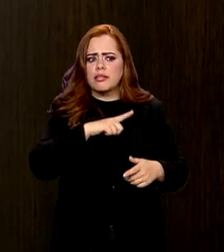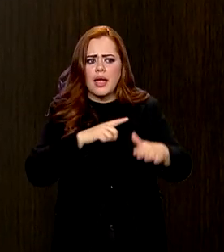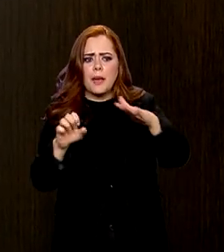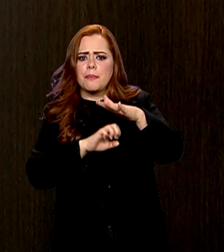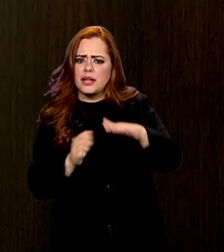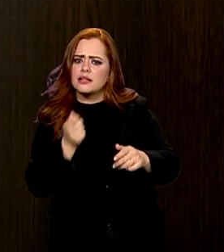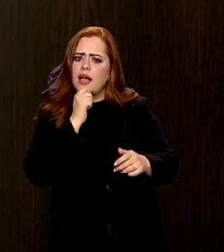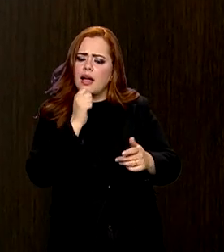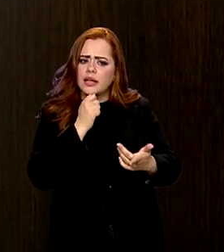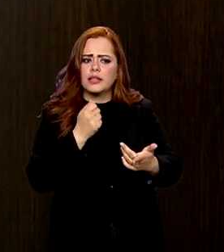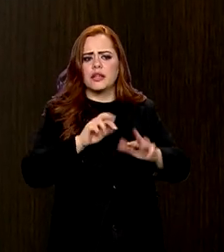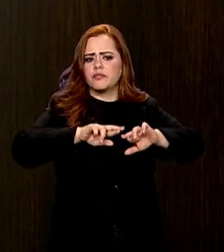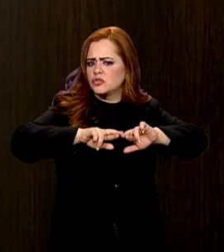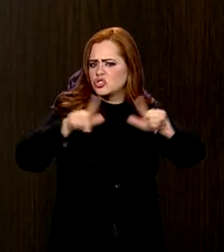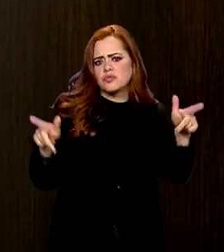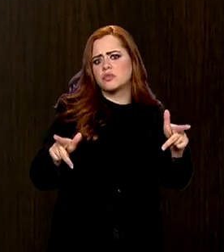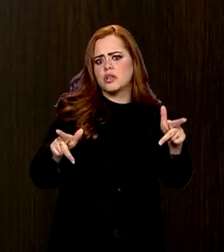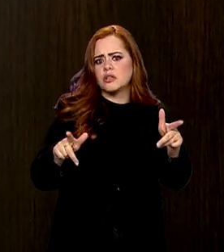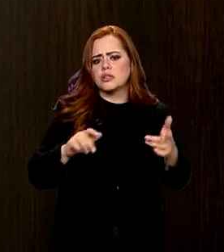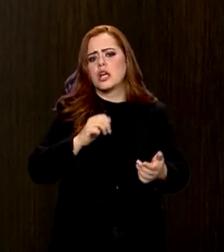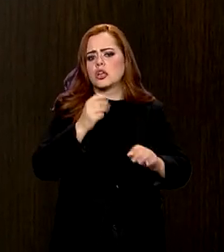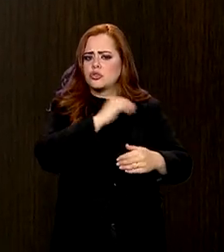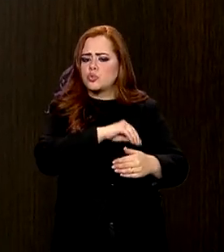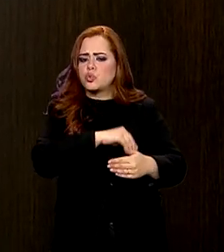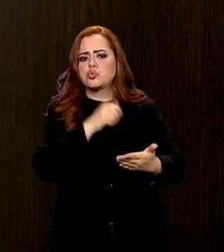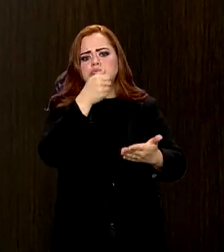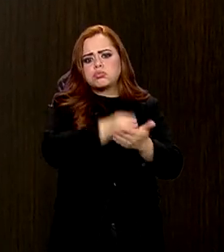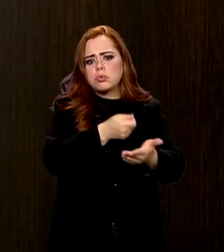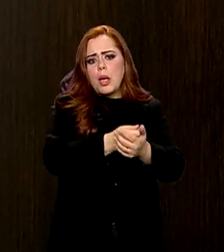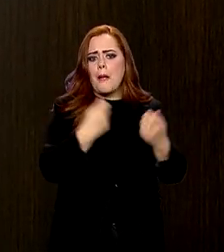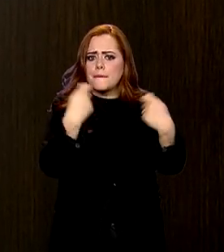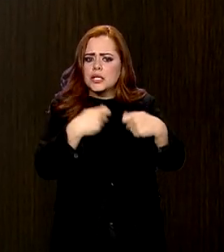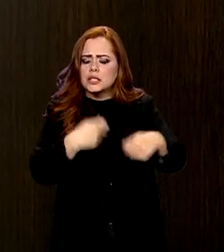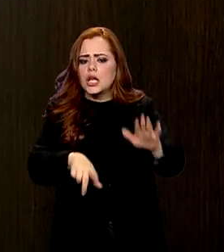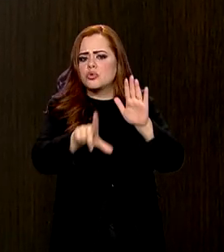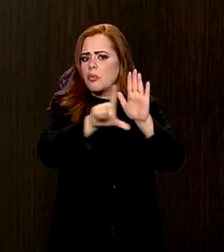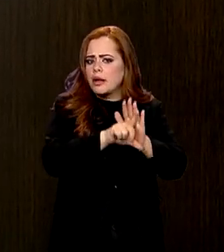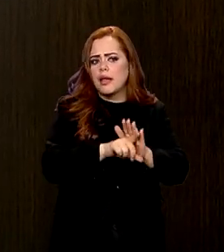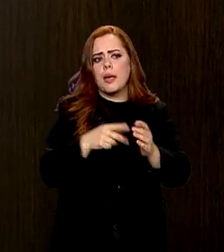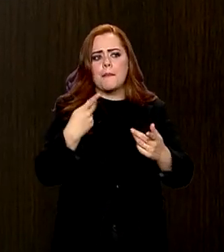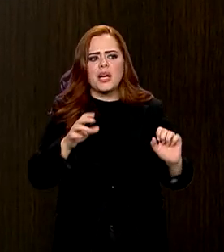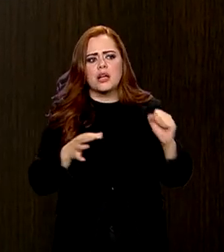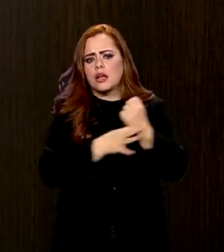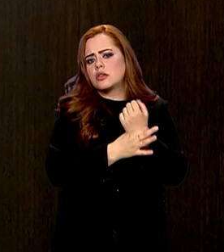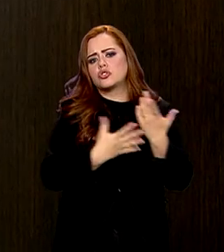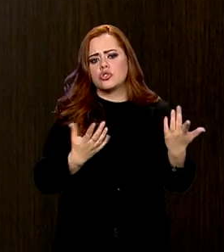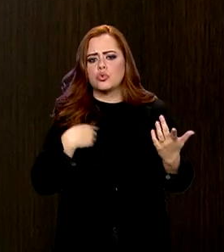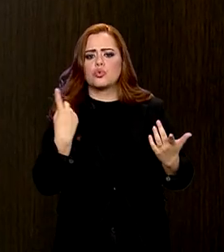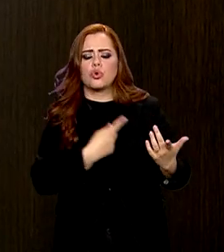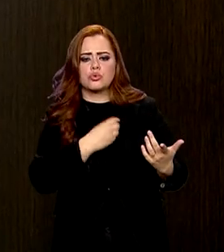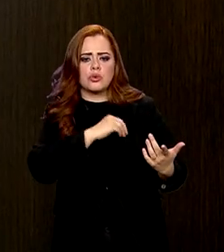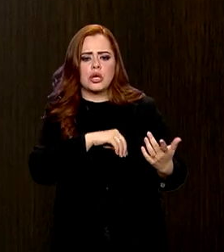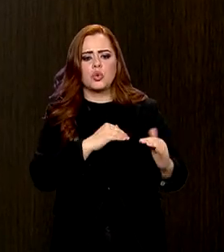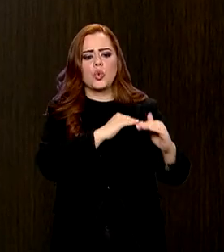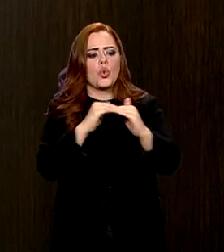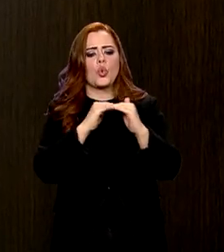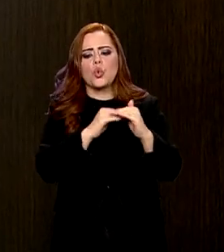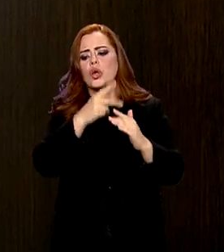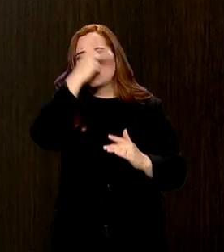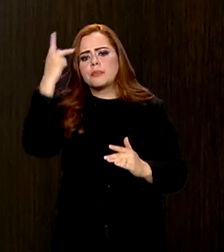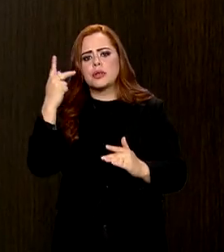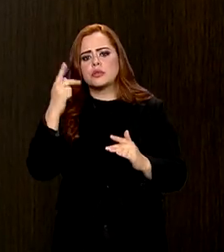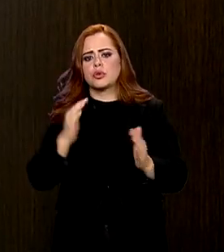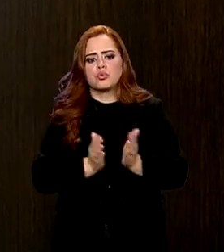ainda fazem esse tipo de discriminação. A gente precisar de uma lei para falar, gente, olha, todo mundo igual, está todo mundo no